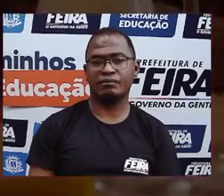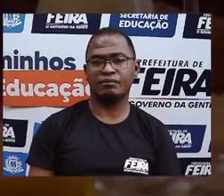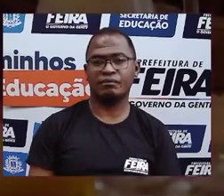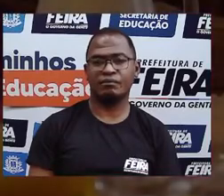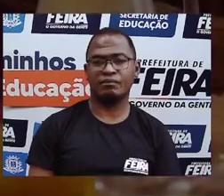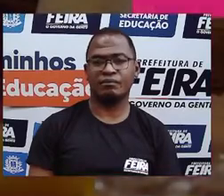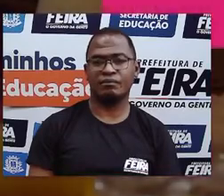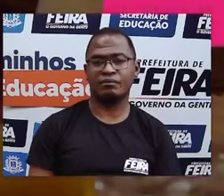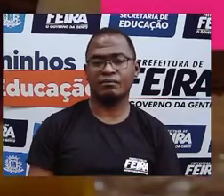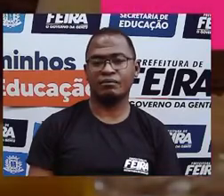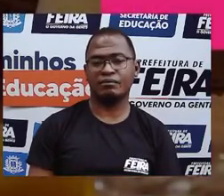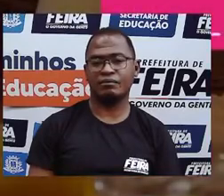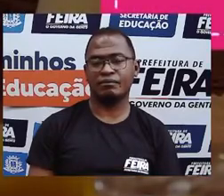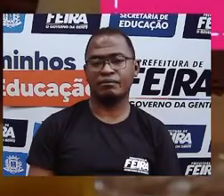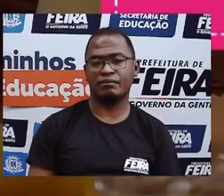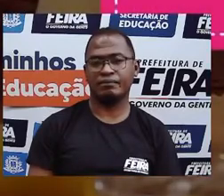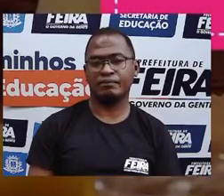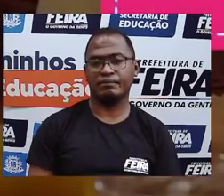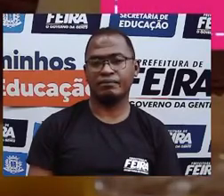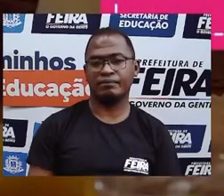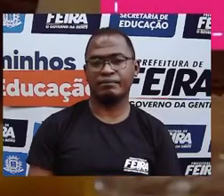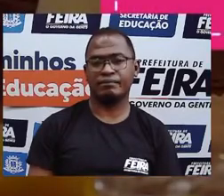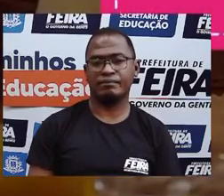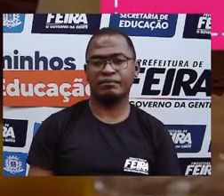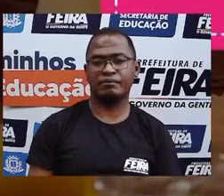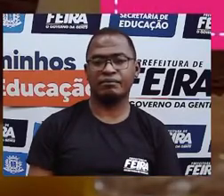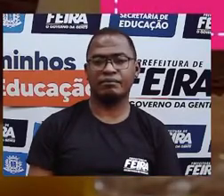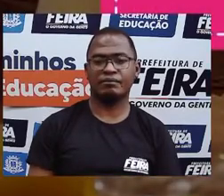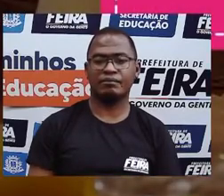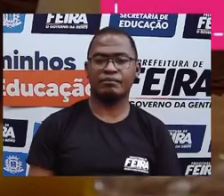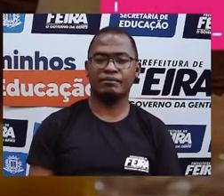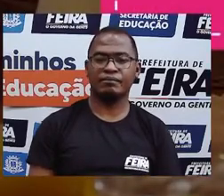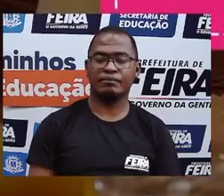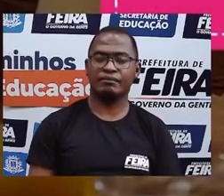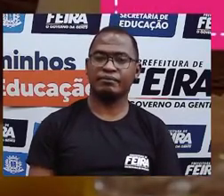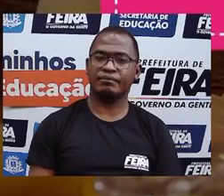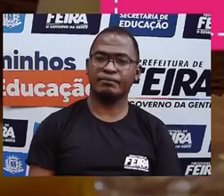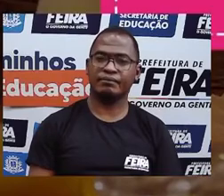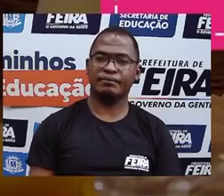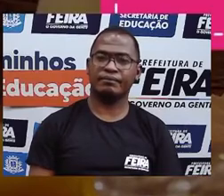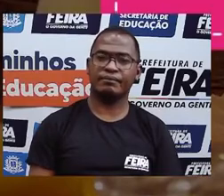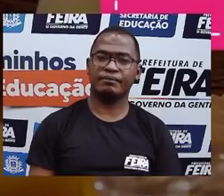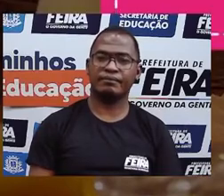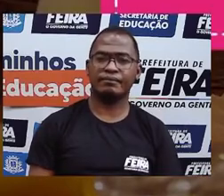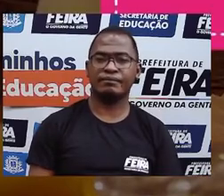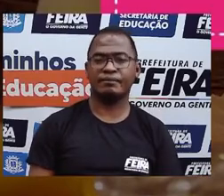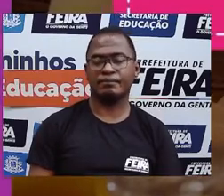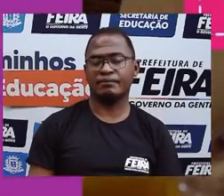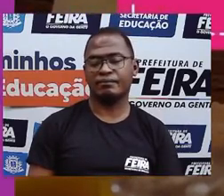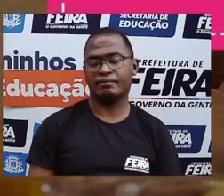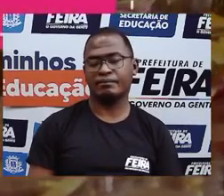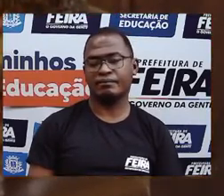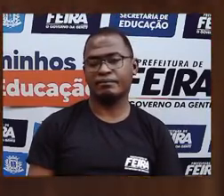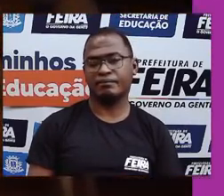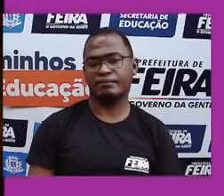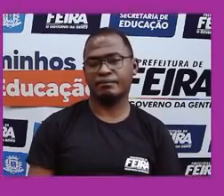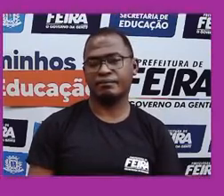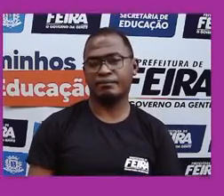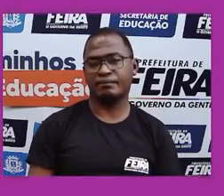O oitavo é planejar o uso do tempo para dar à alimentação o espaço que ela merece.